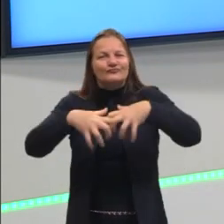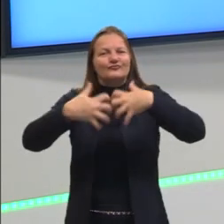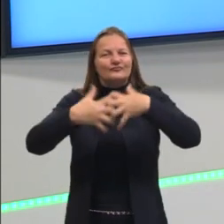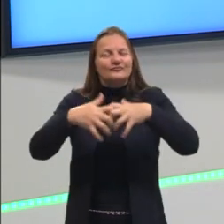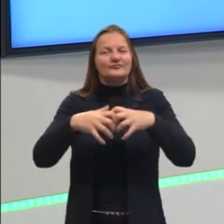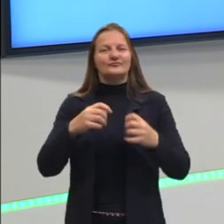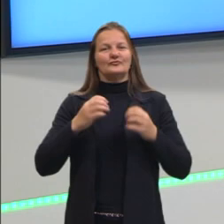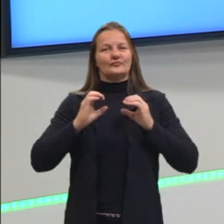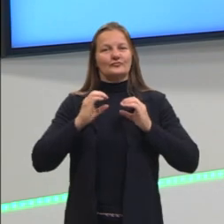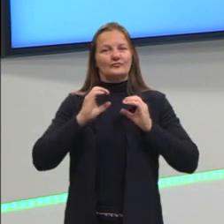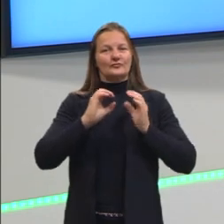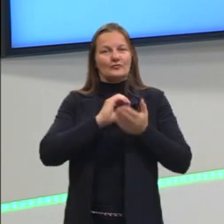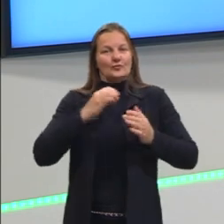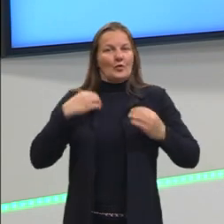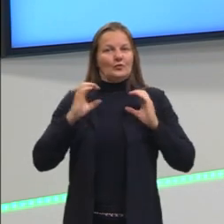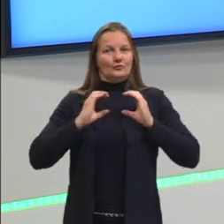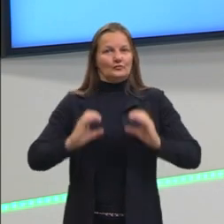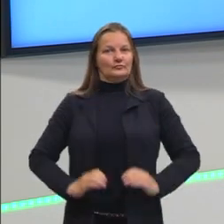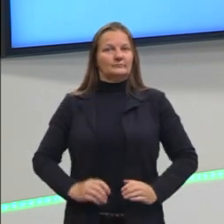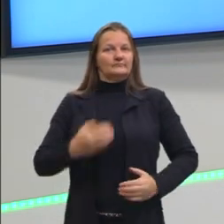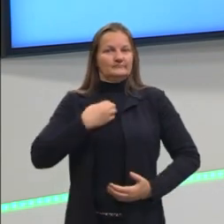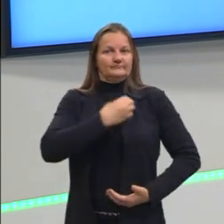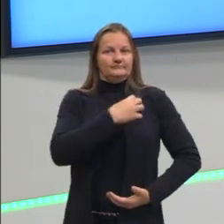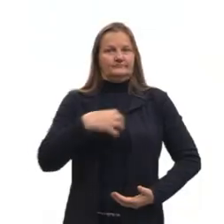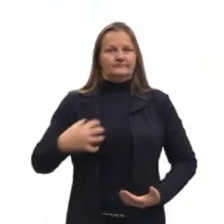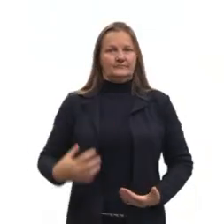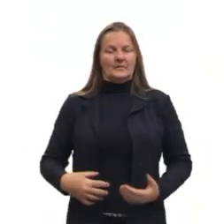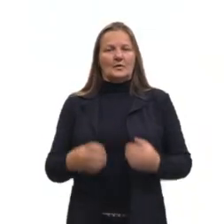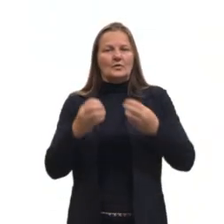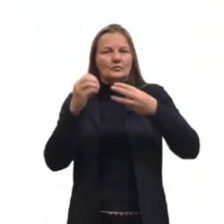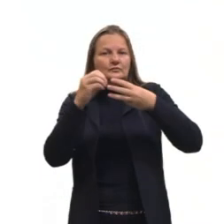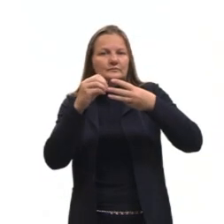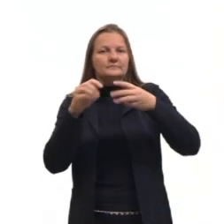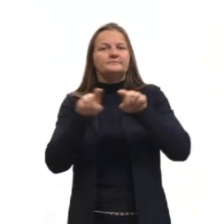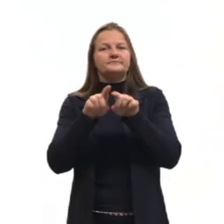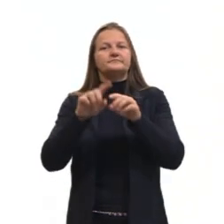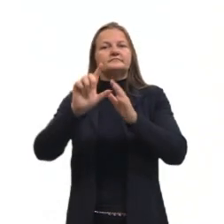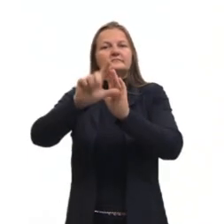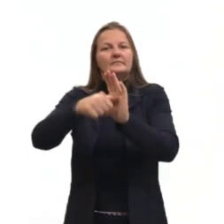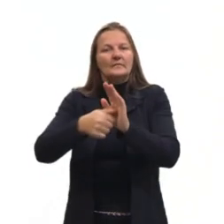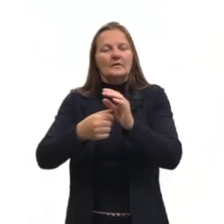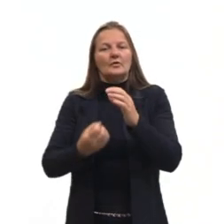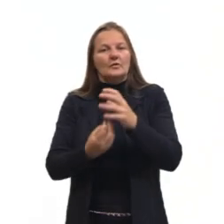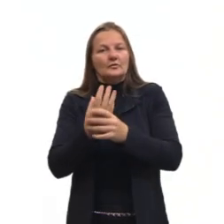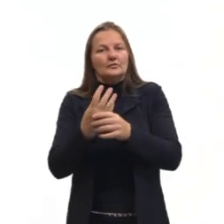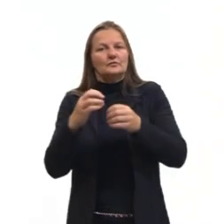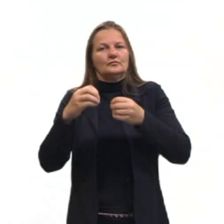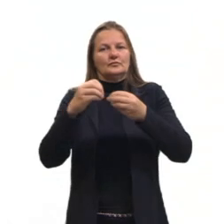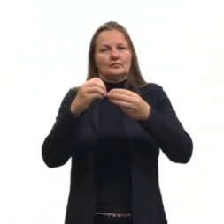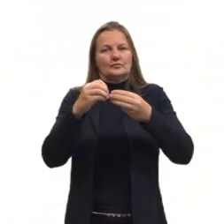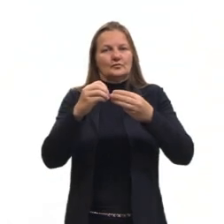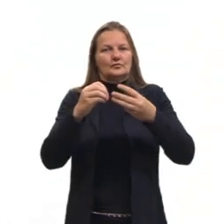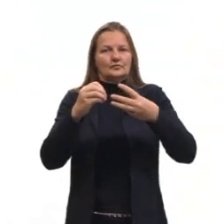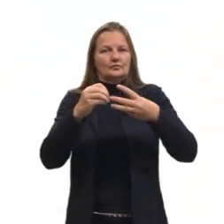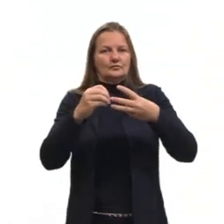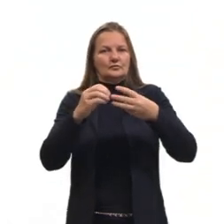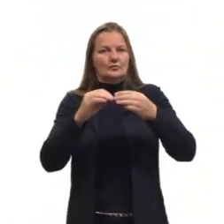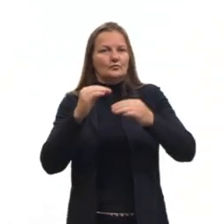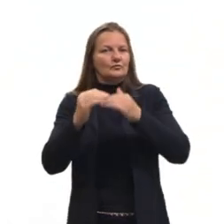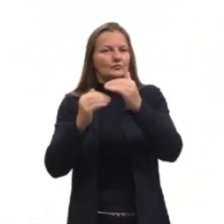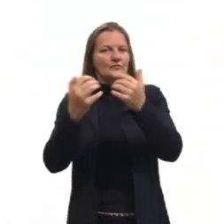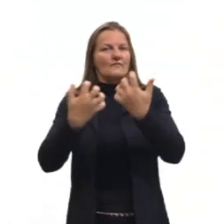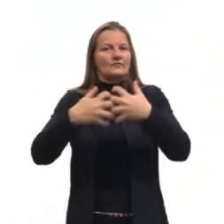o bem do organismo, para a formação da célula e, posteriormente, a formação de um organismo. Então, as células,